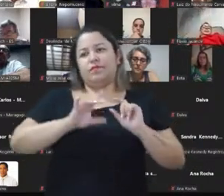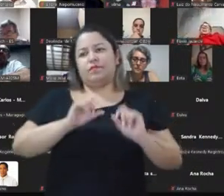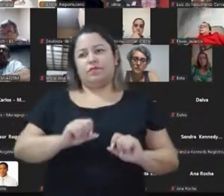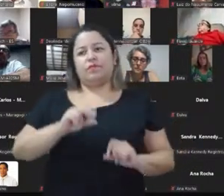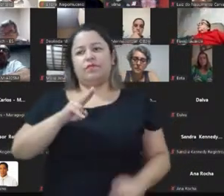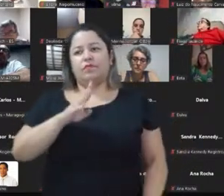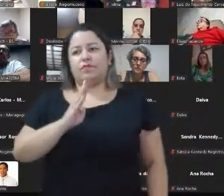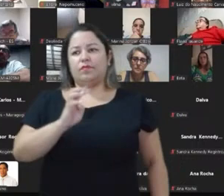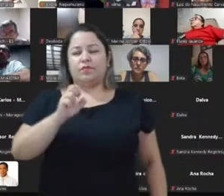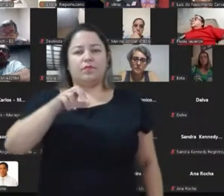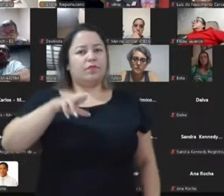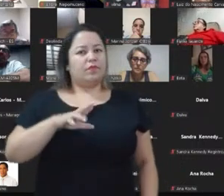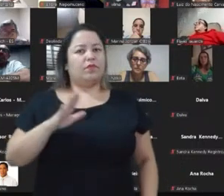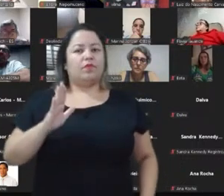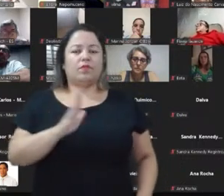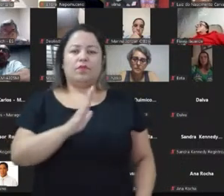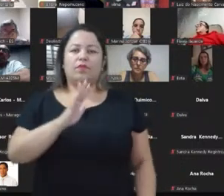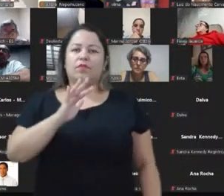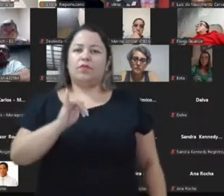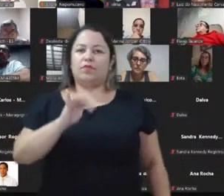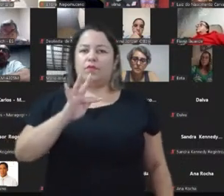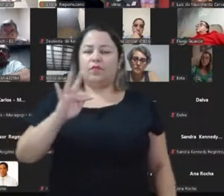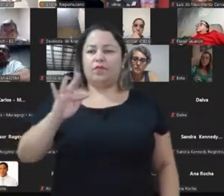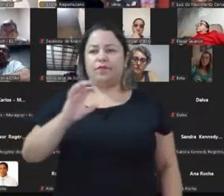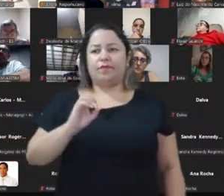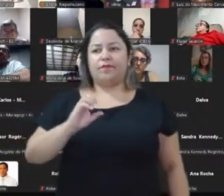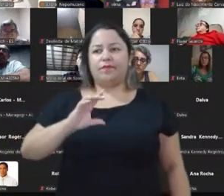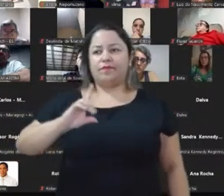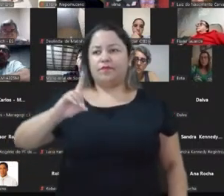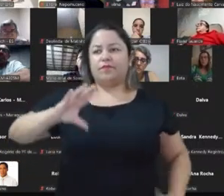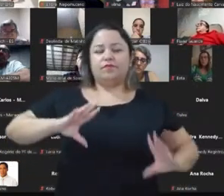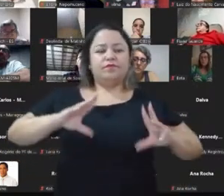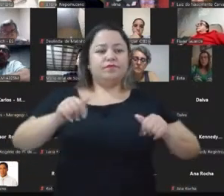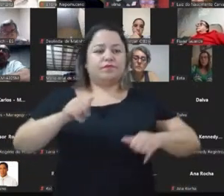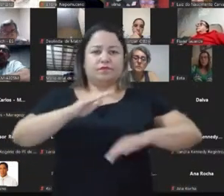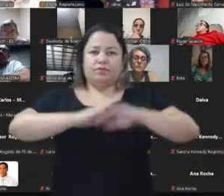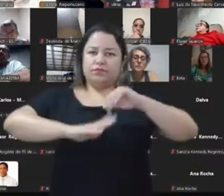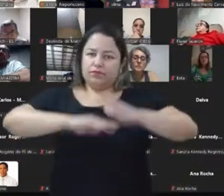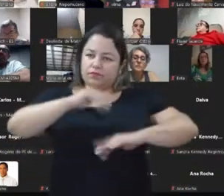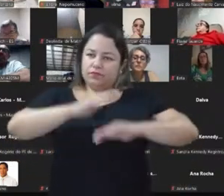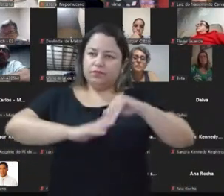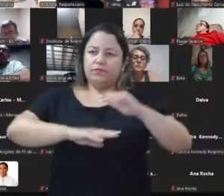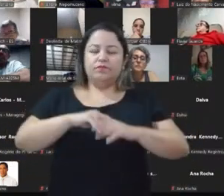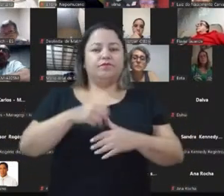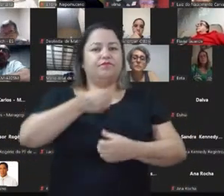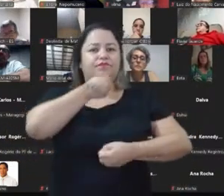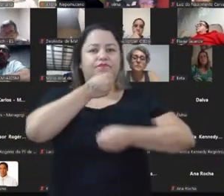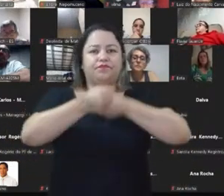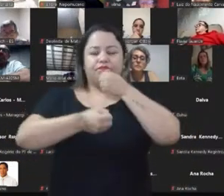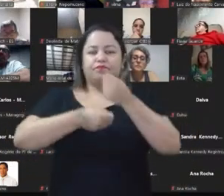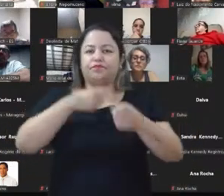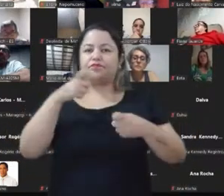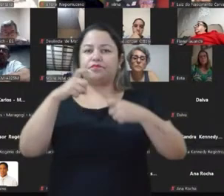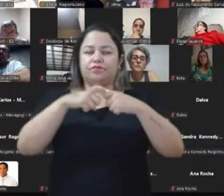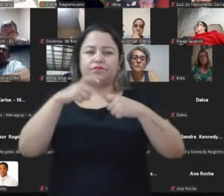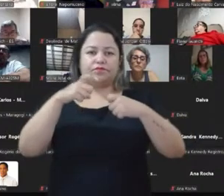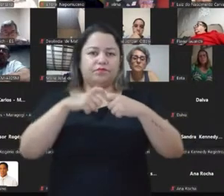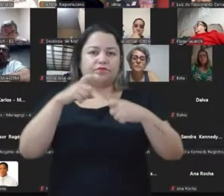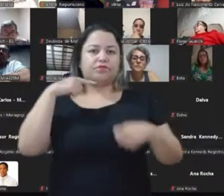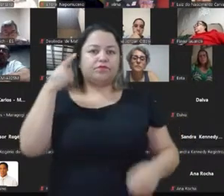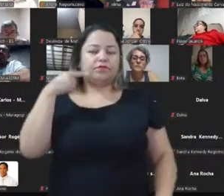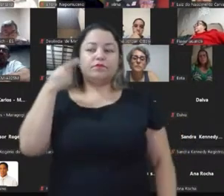Uber, iFood, Get Ninja, que é uma plataforma brasileira que tem todas as profissões, jornalista, médico, advogado, etc.